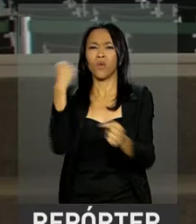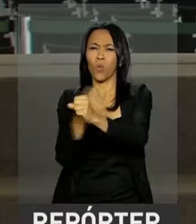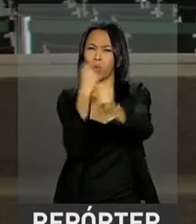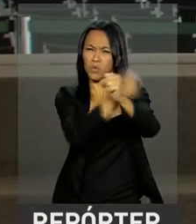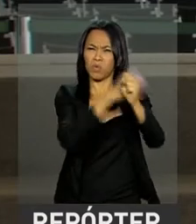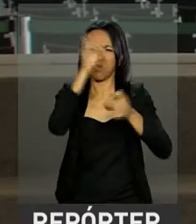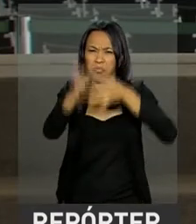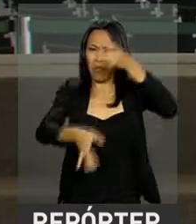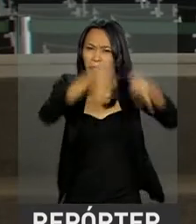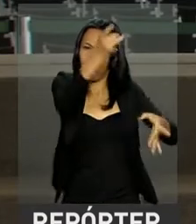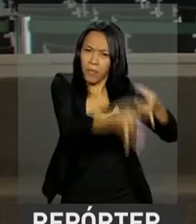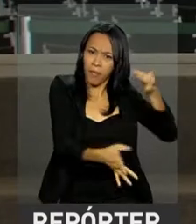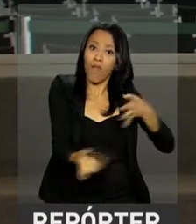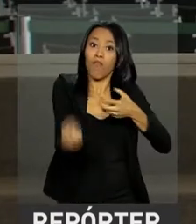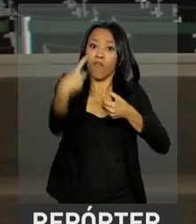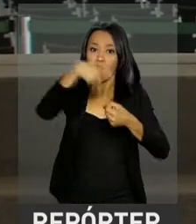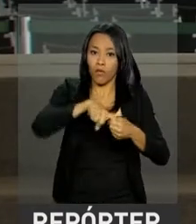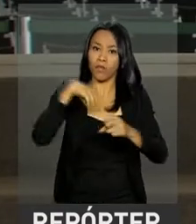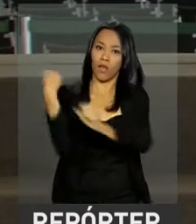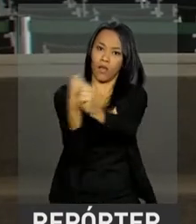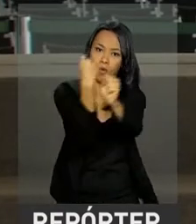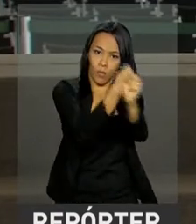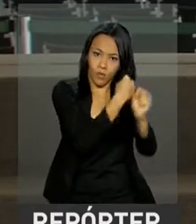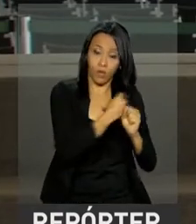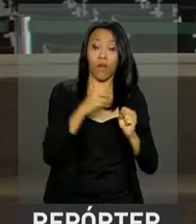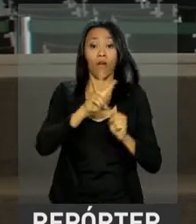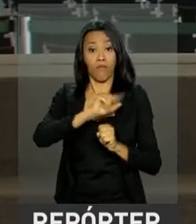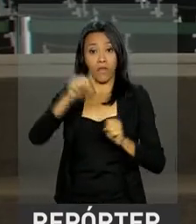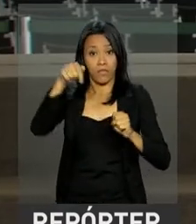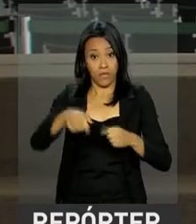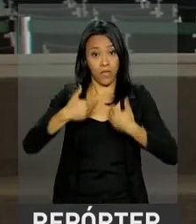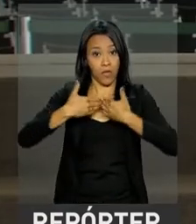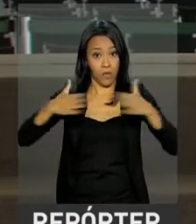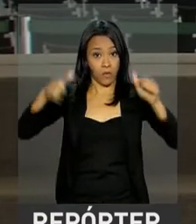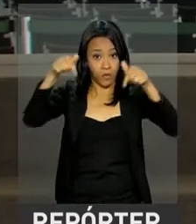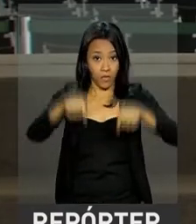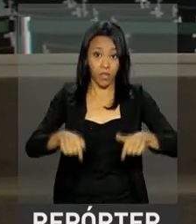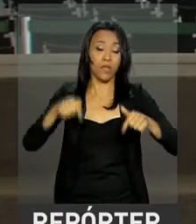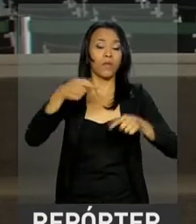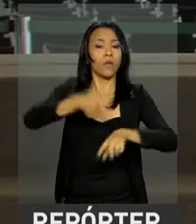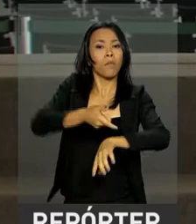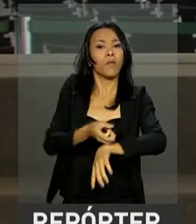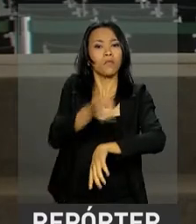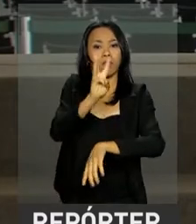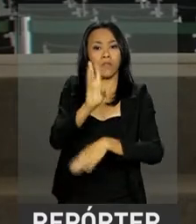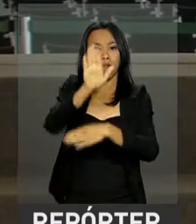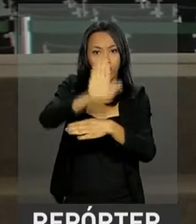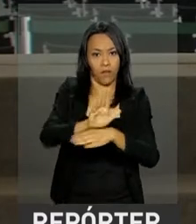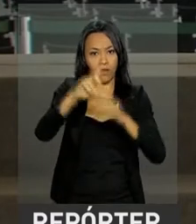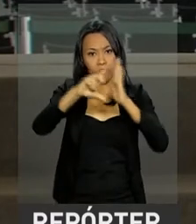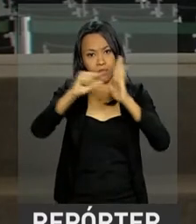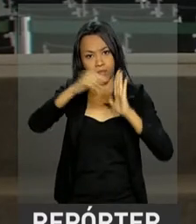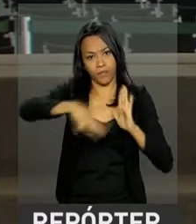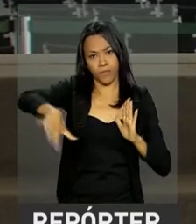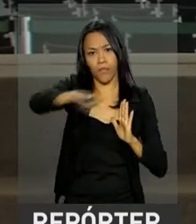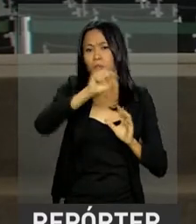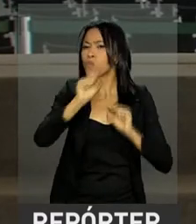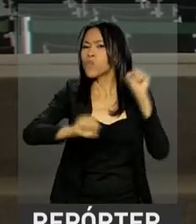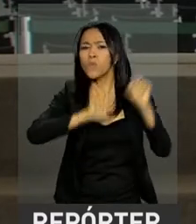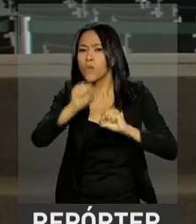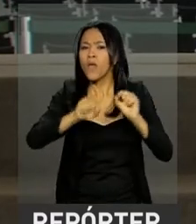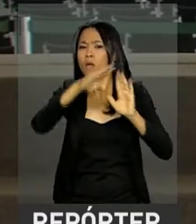vem. Esse evento vai ser aqui no Salão Nobre do Palácio do Planalto, a partir das 3 horas da tarde. É um programa para